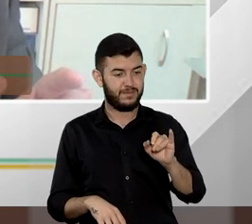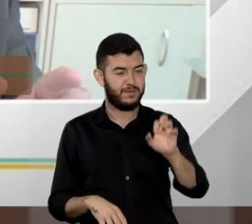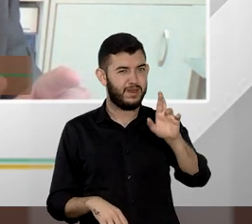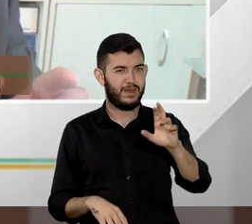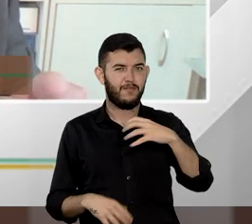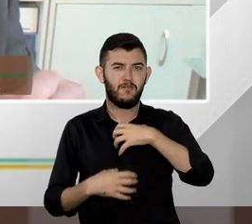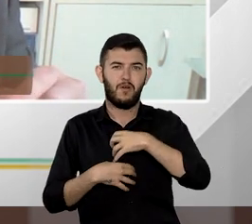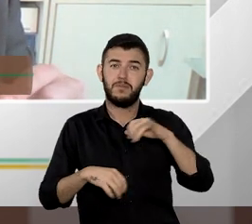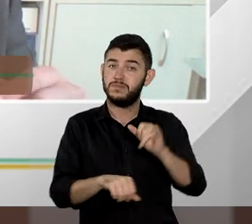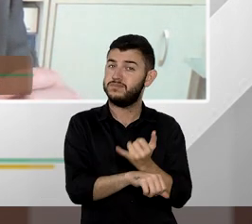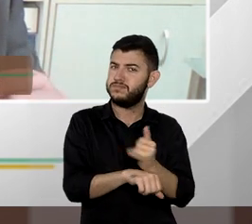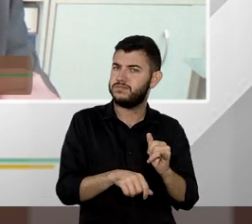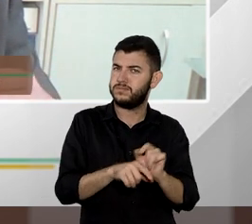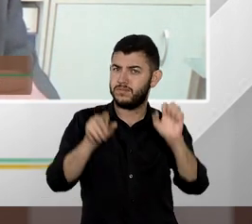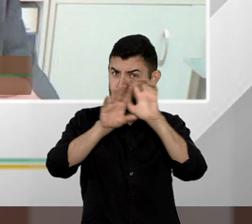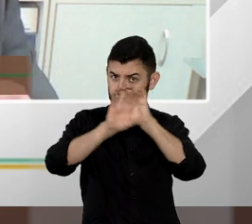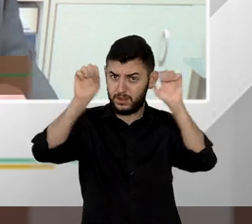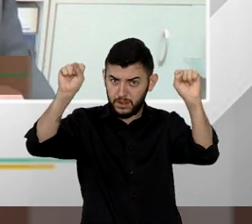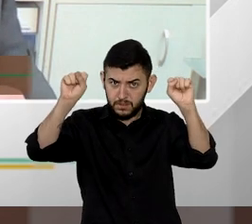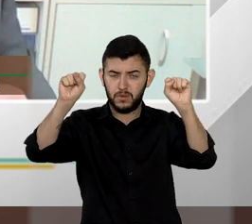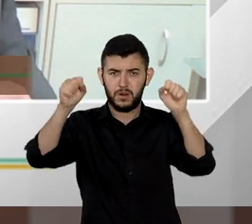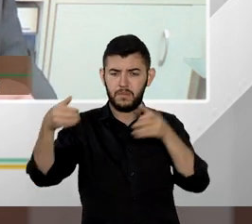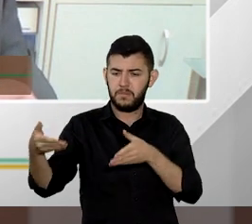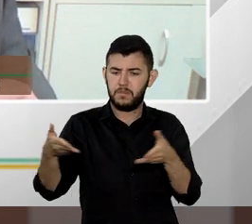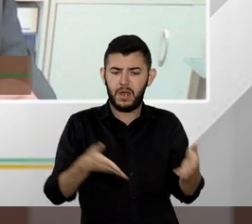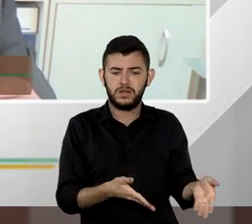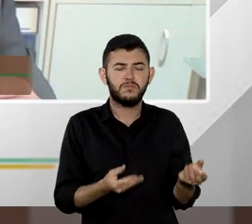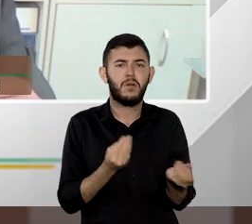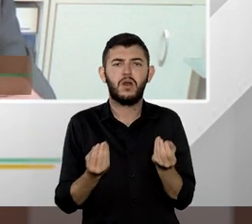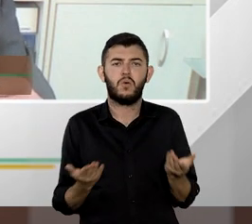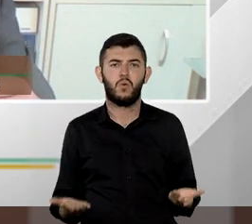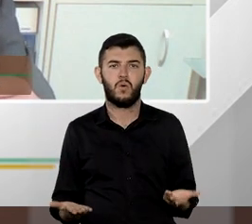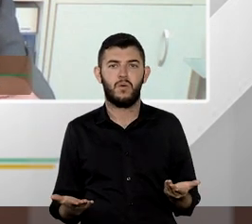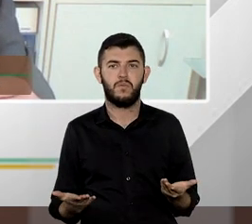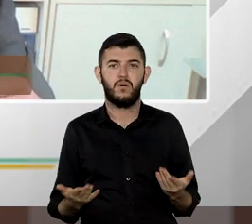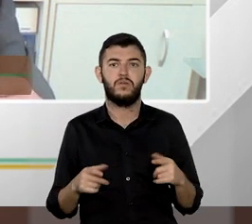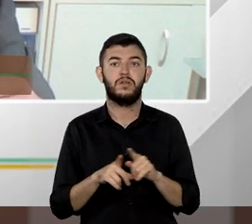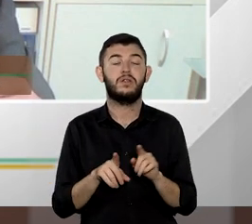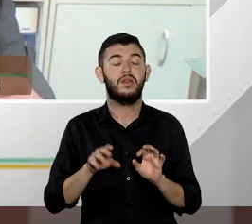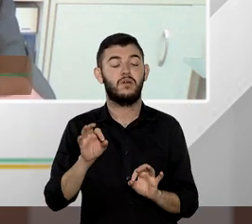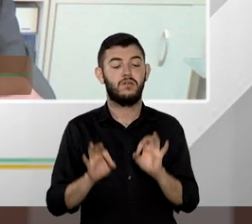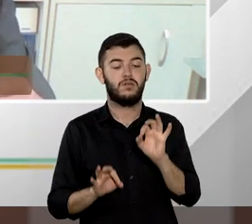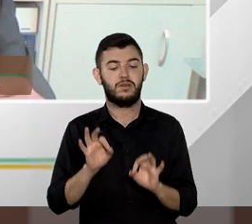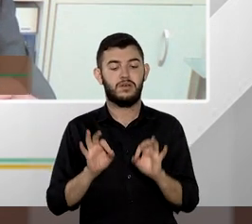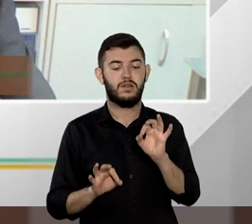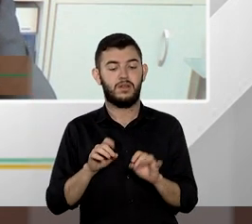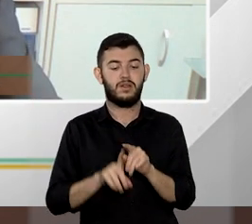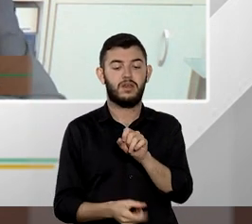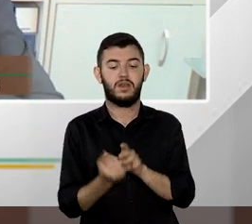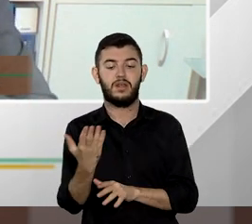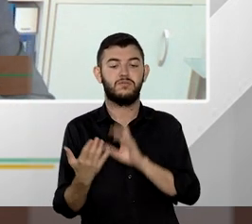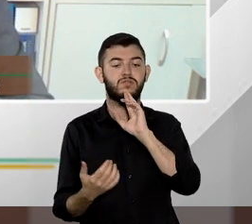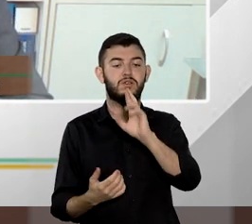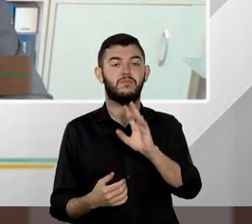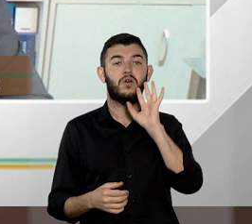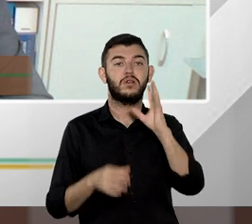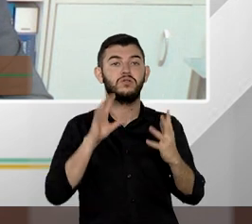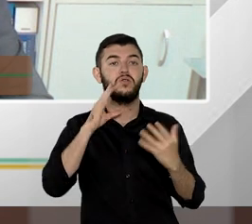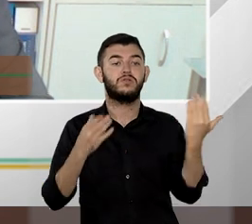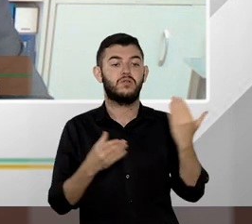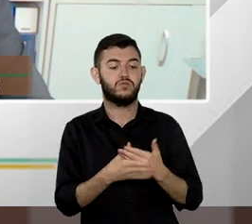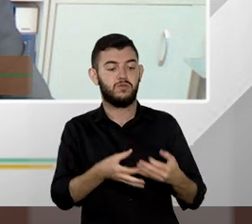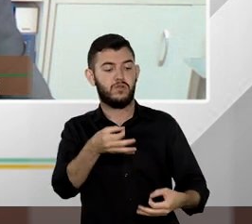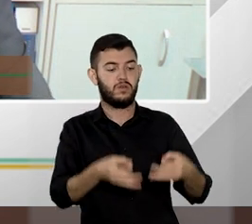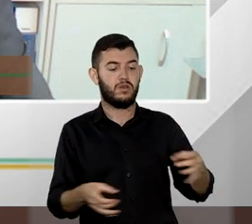origem em alguma medida participarem da formação dos precedentes no STJ porque a partir do momento que o tribunal de origem